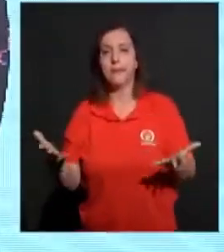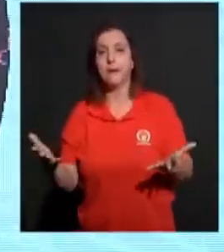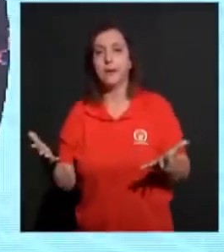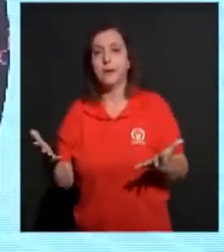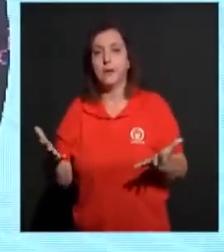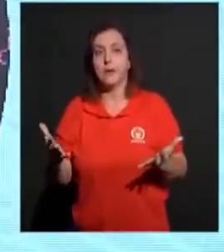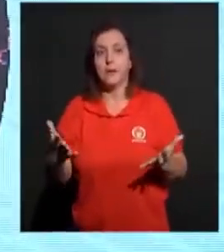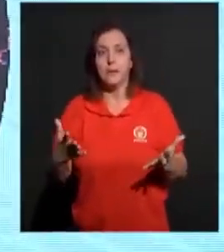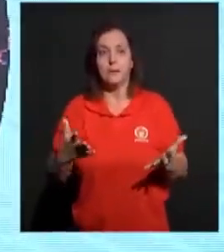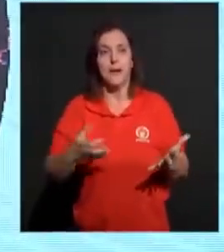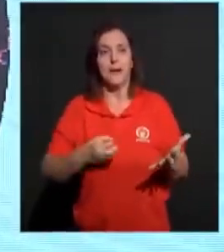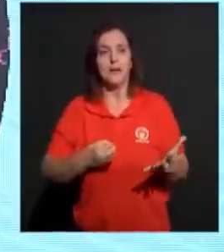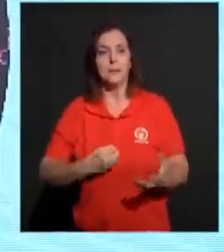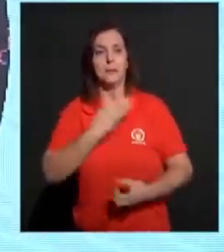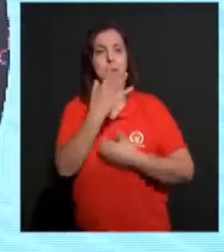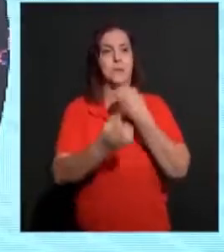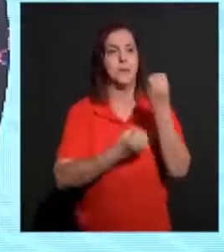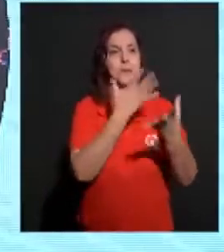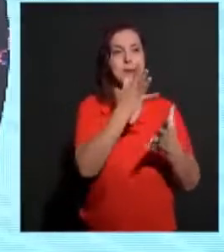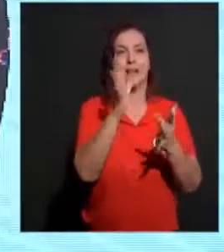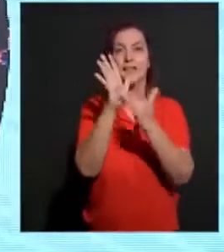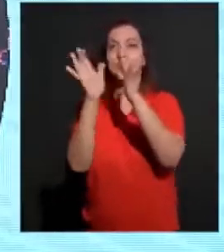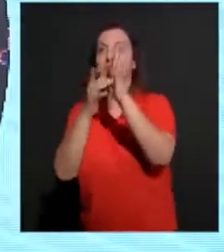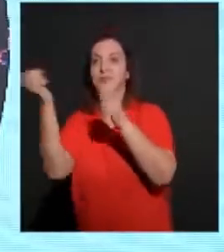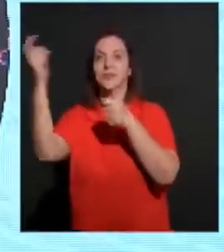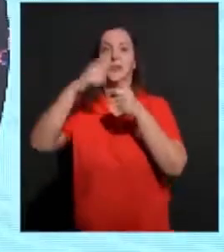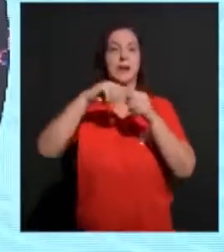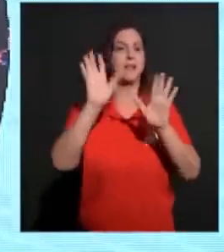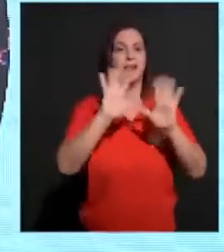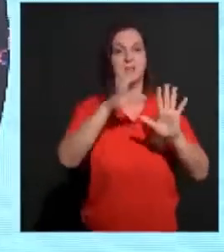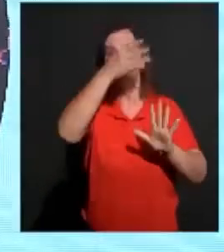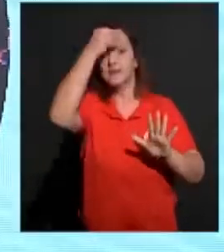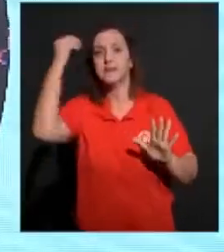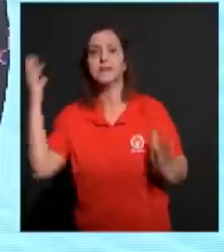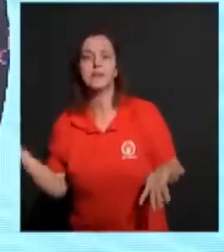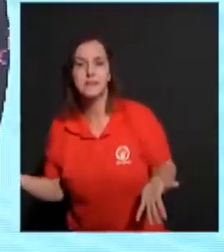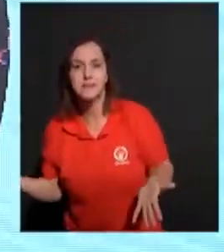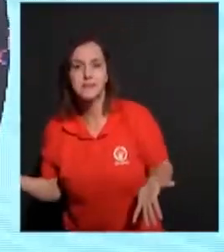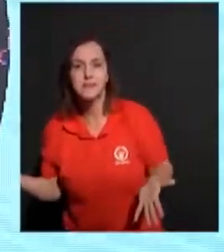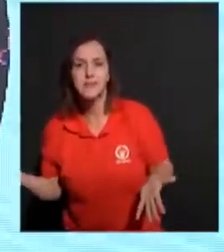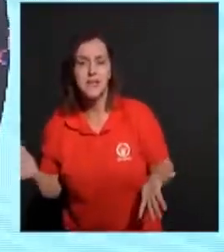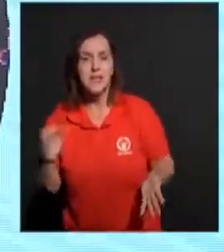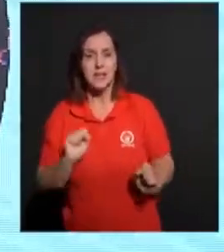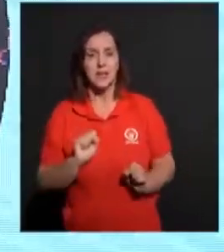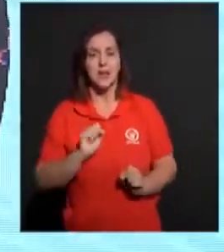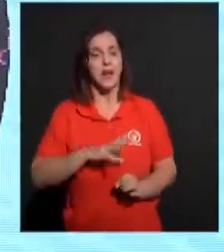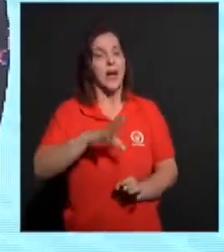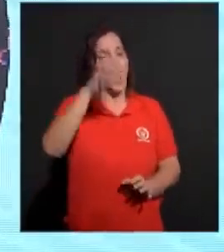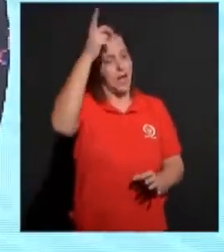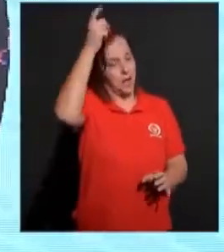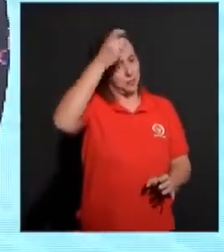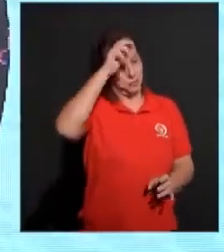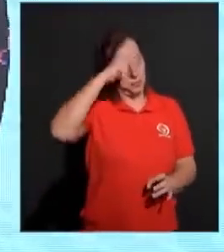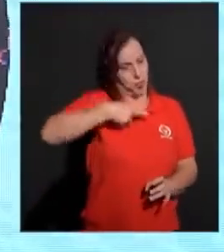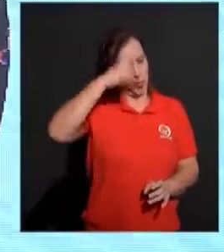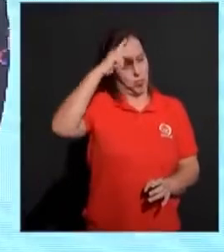não é para anunciar a vinda de Cristo. Os dons estão sendo para a exaltação própria.